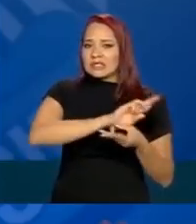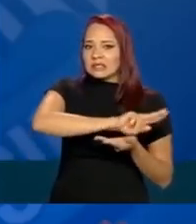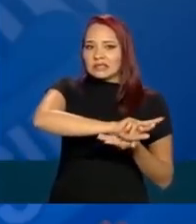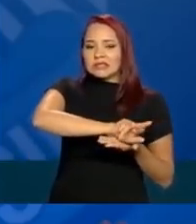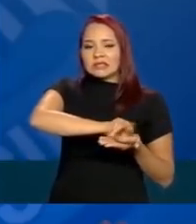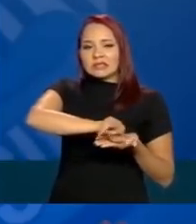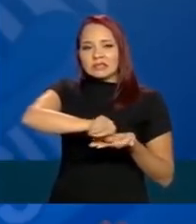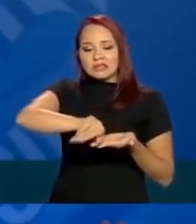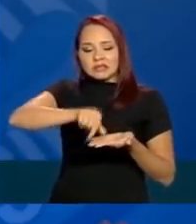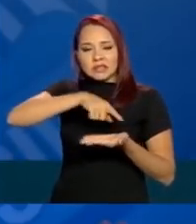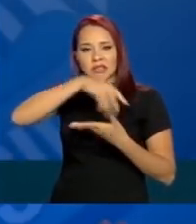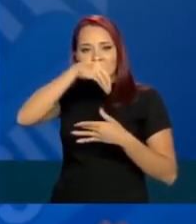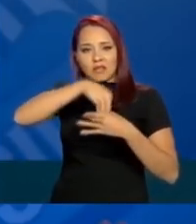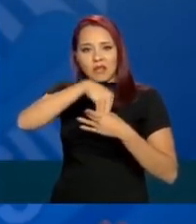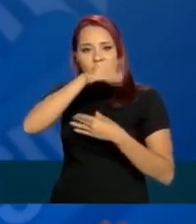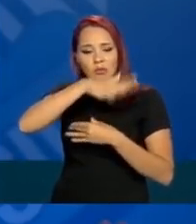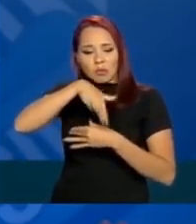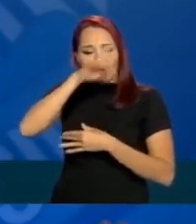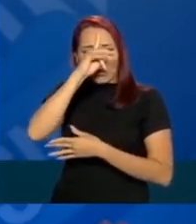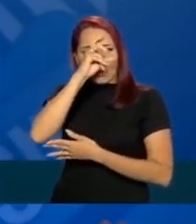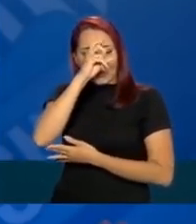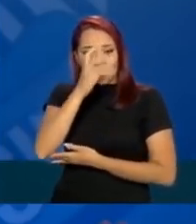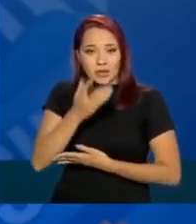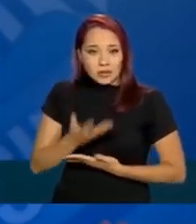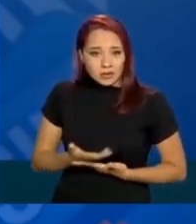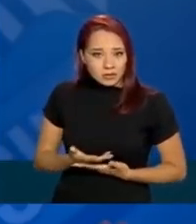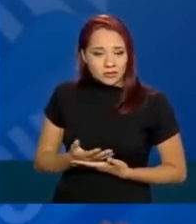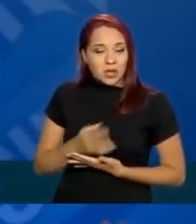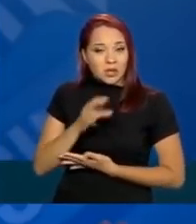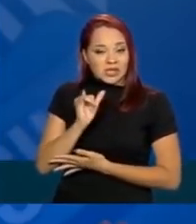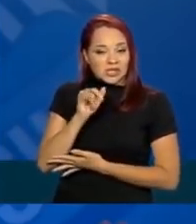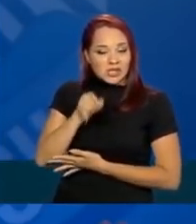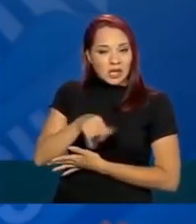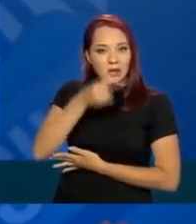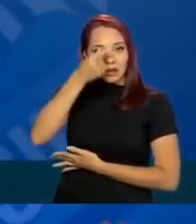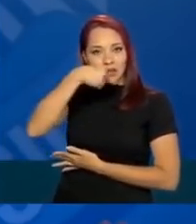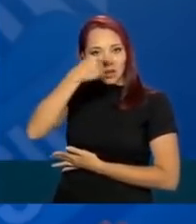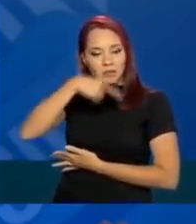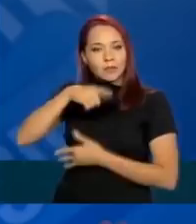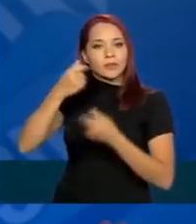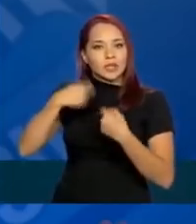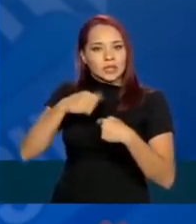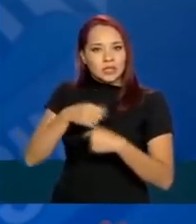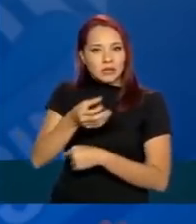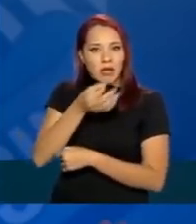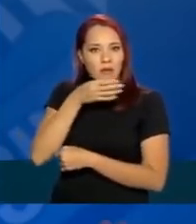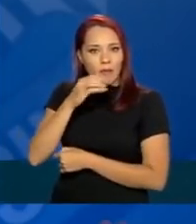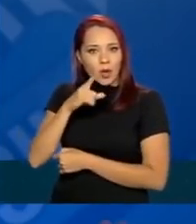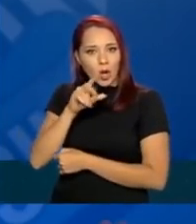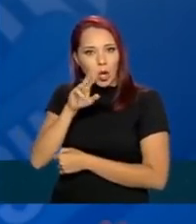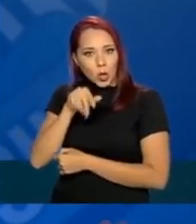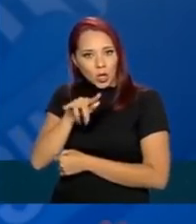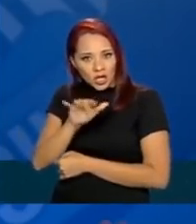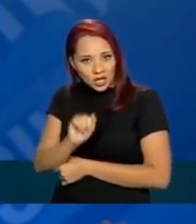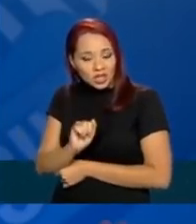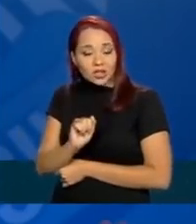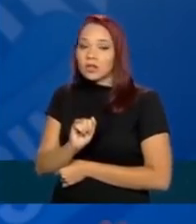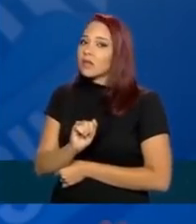existe dentro de um ambiente hospitalar. Então, se ele tiver uma gripe, ele tem que tomar esse remédio? Não.